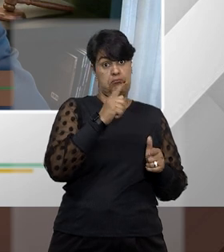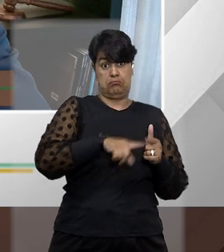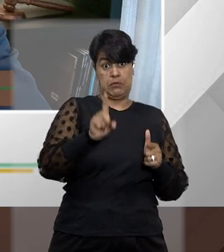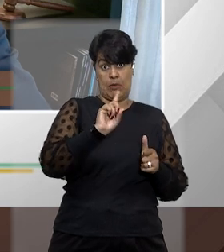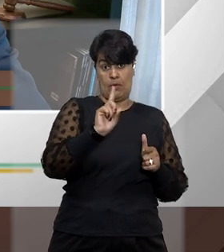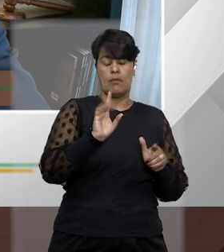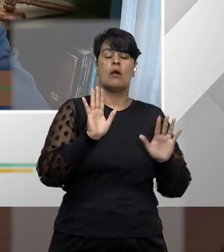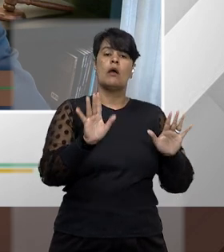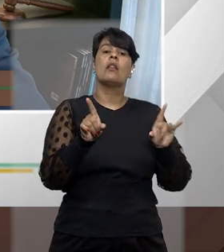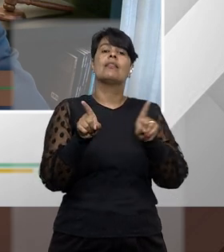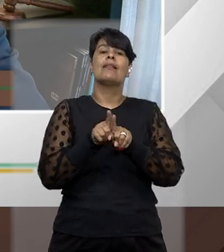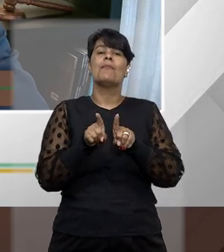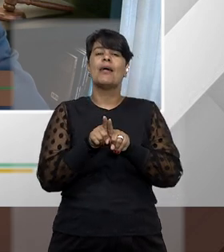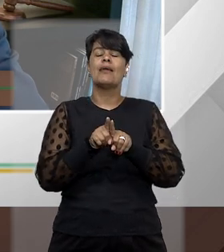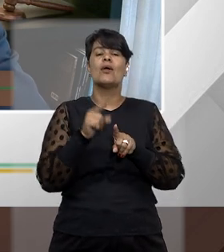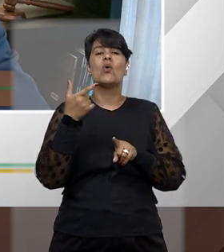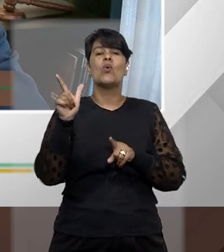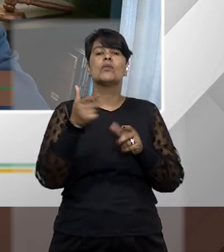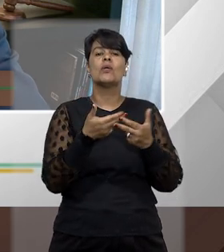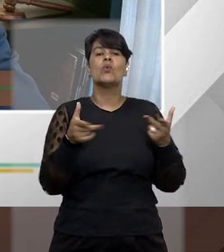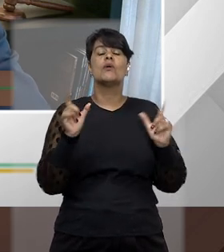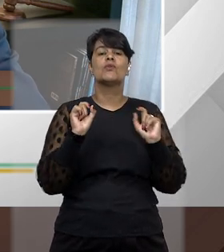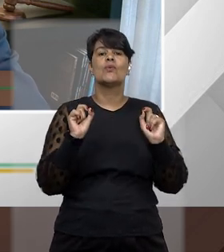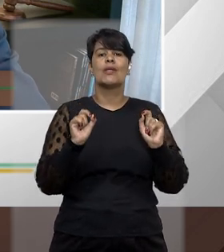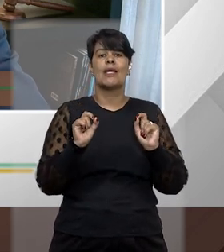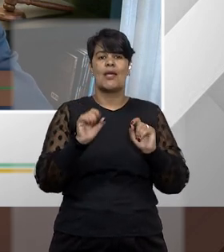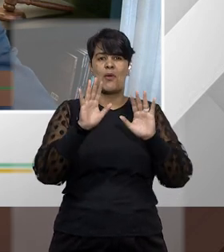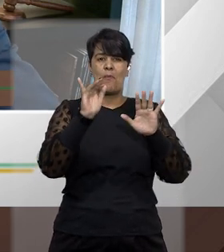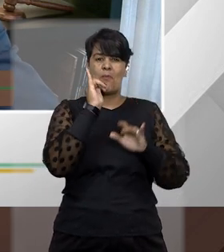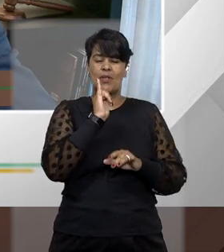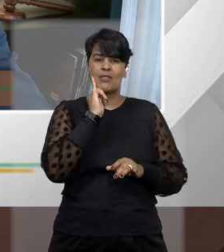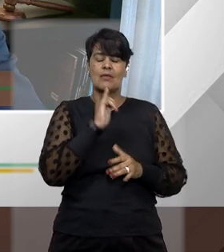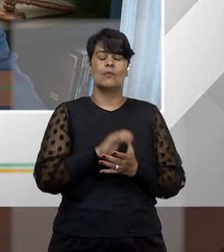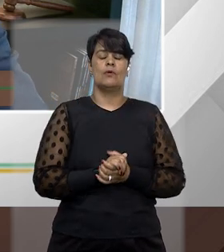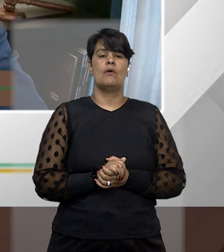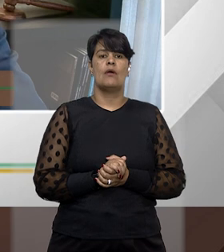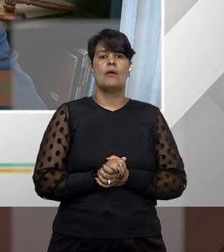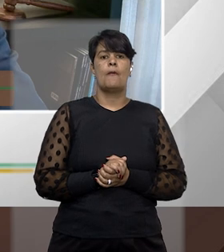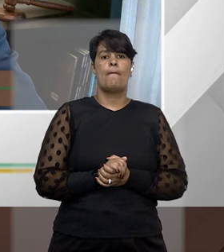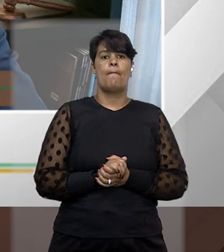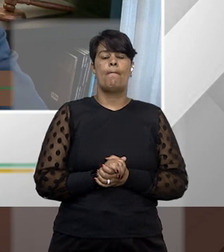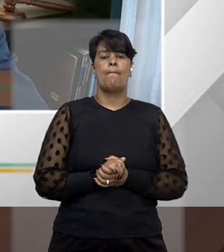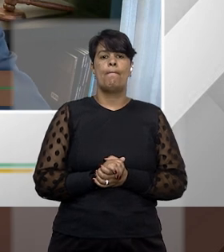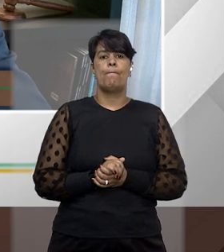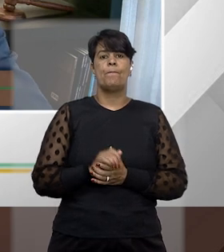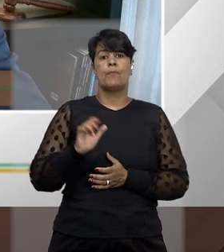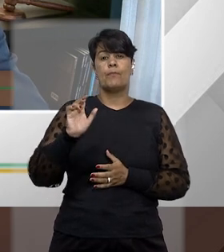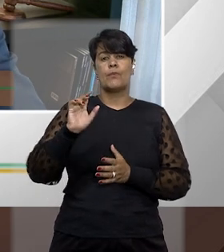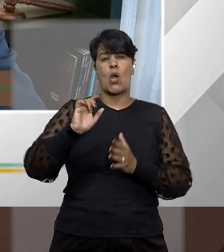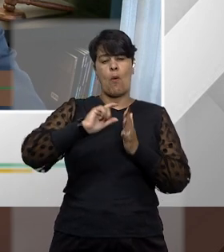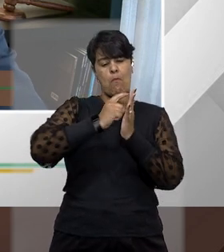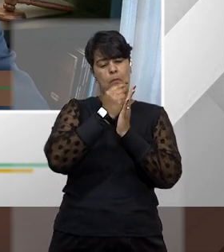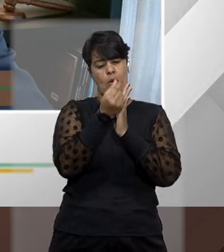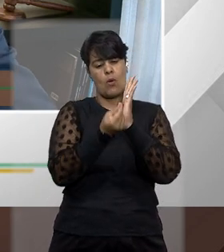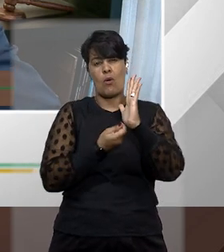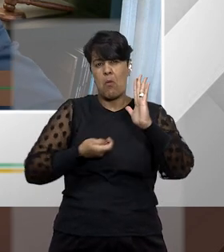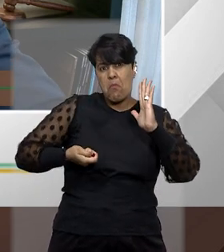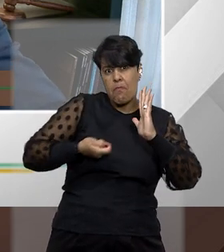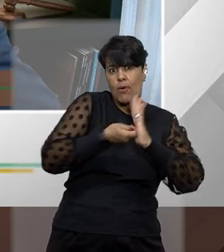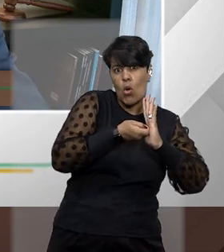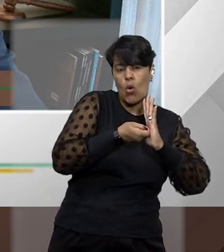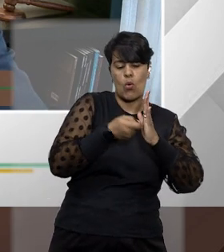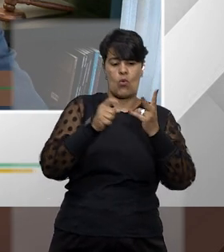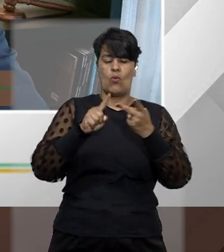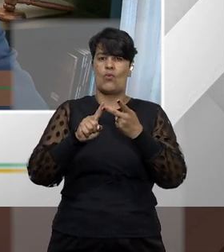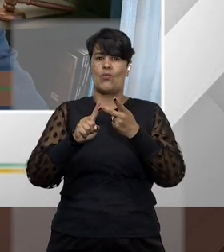distinção, no polo ativo, no mandato de segurança, até um ente despersonalizado, como, por exemplo, um PROCON, como uma